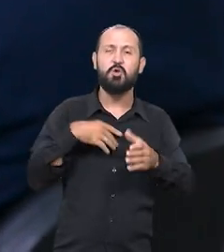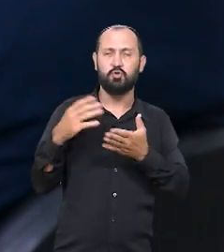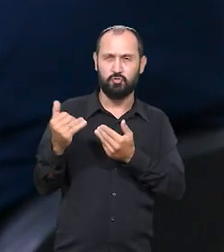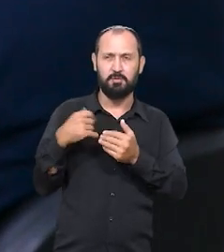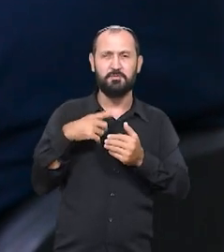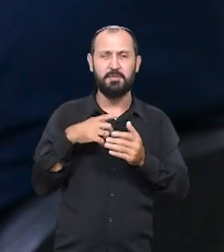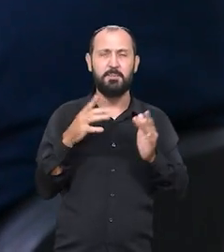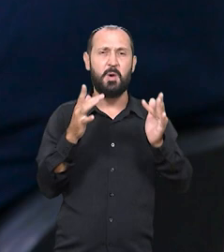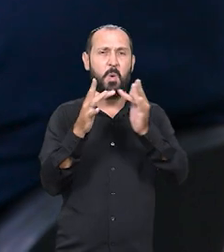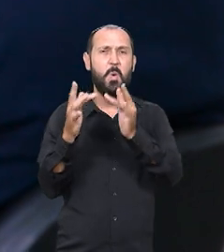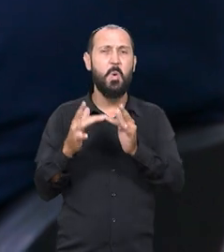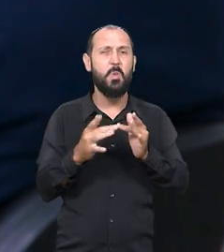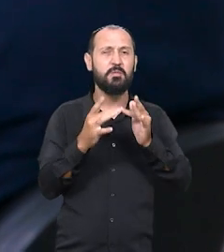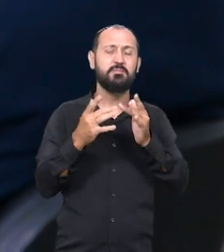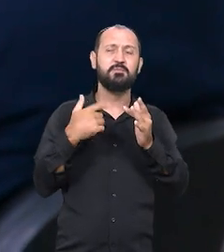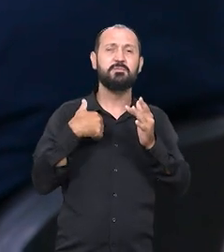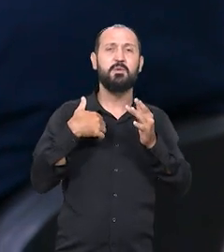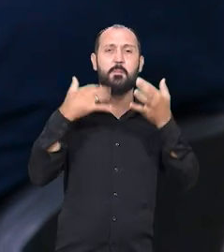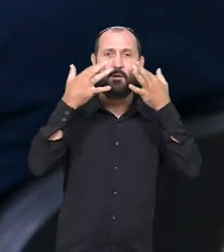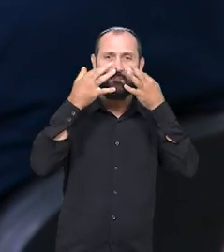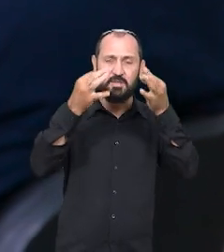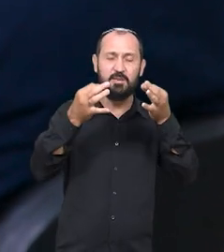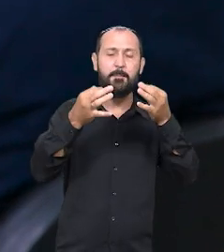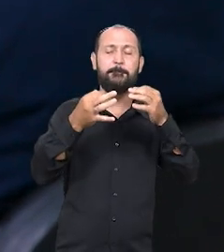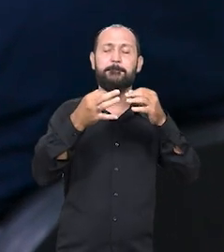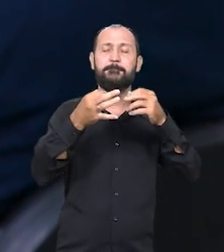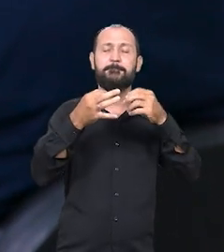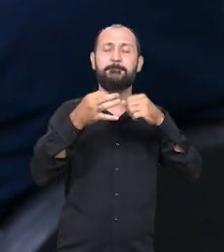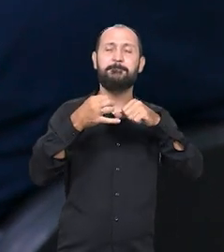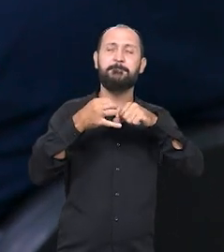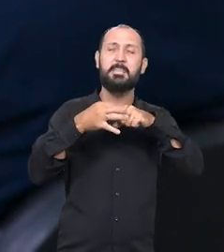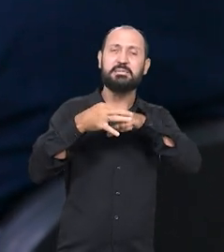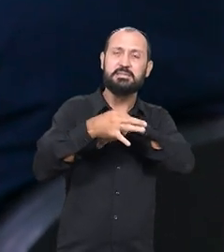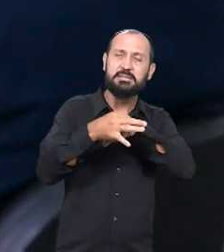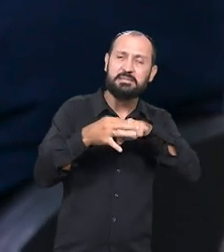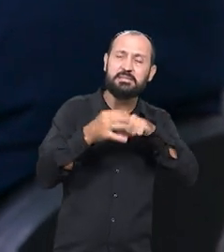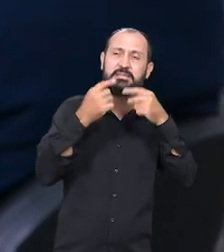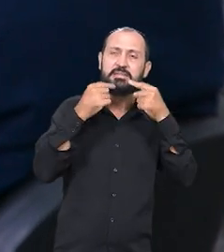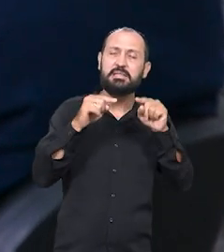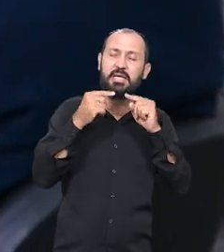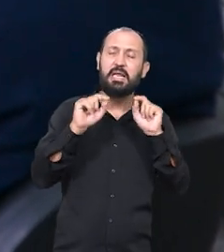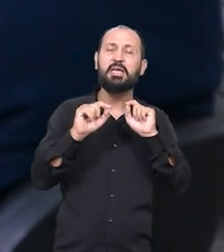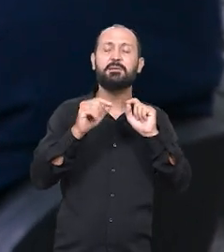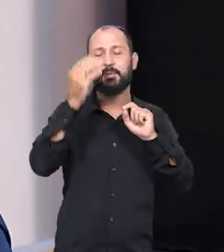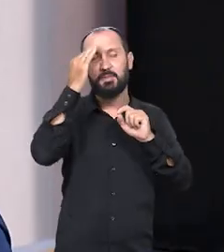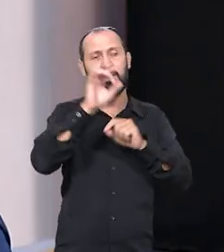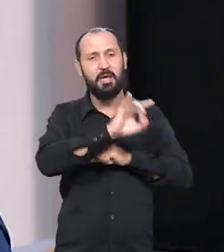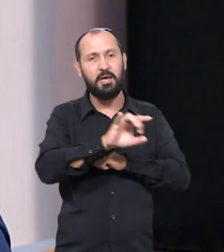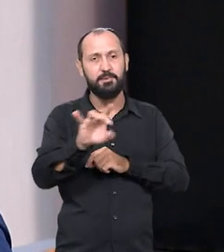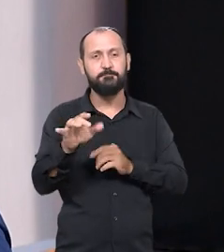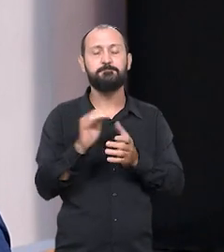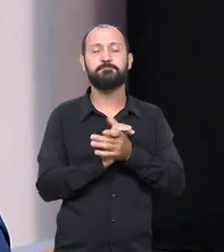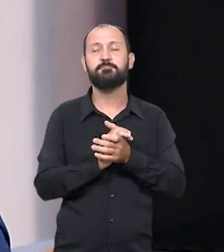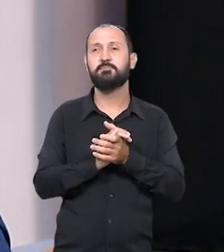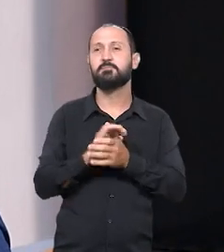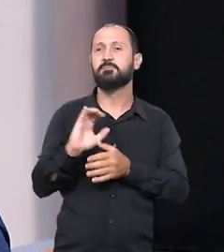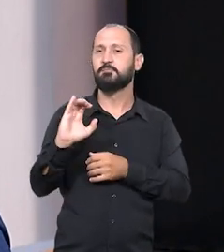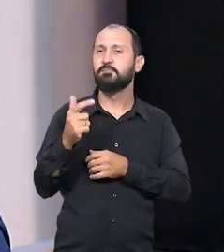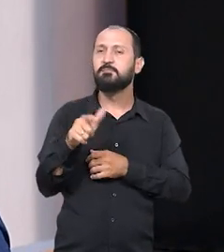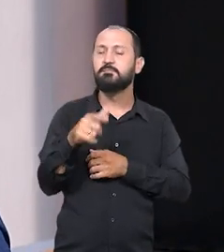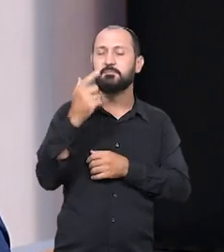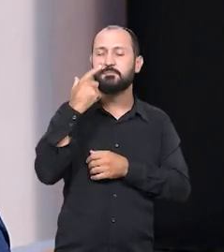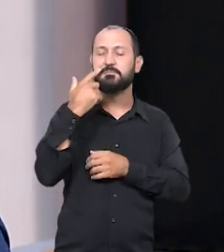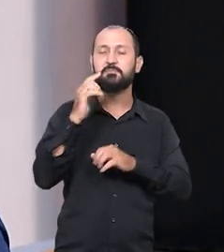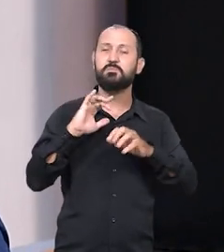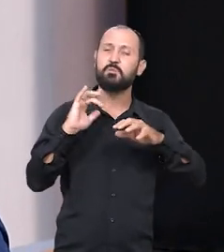se aproximar mais, ter uma visão um pouco mais crítica e elaborada, entender o papel de cada um? Com certeza. As redes